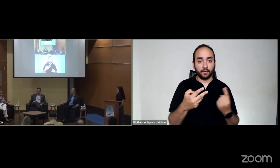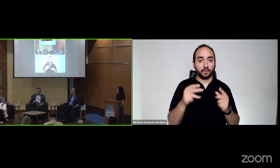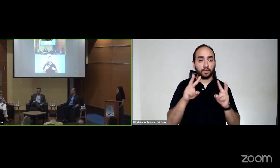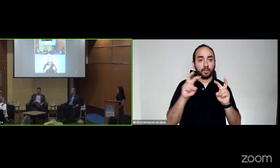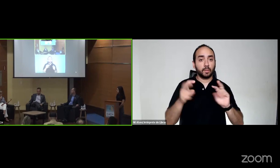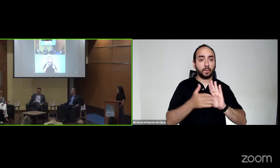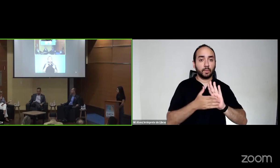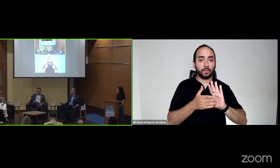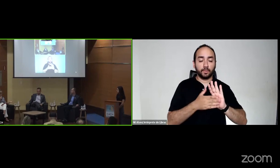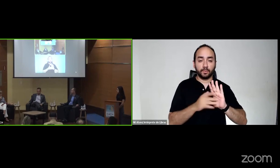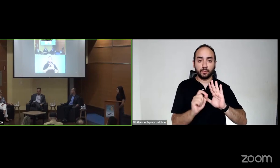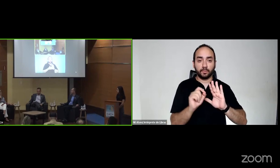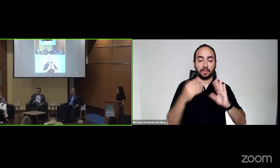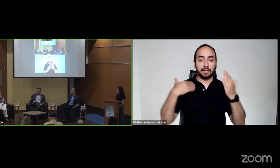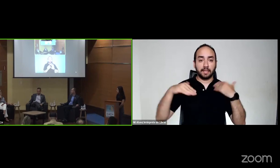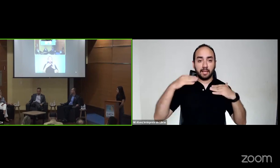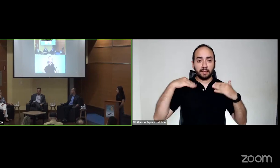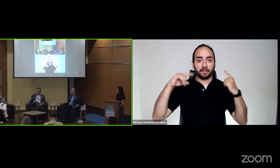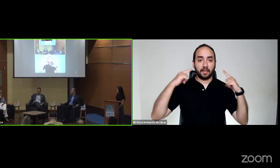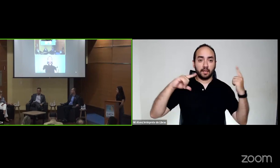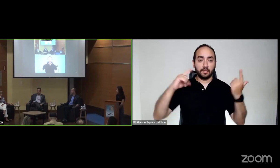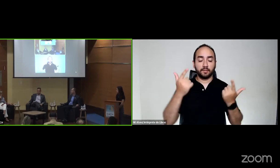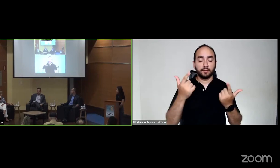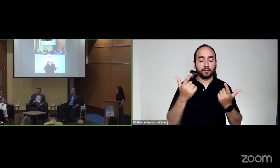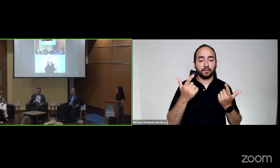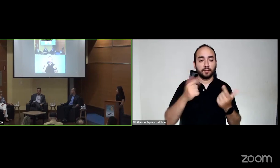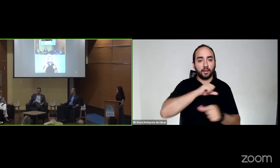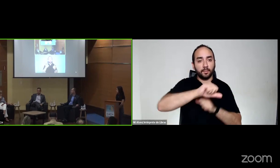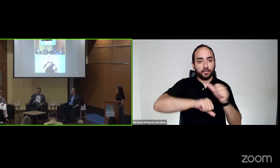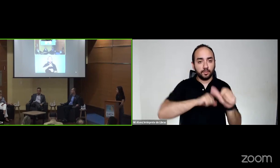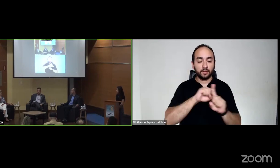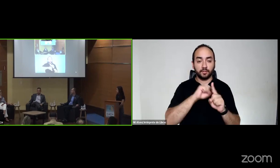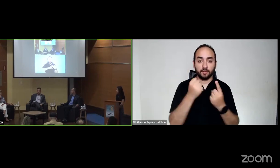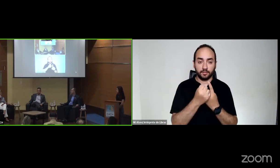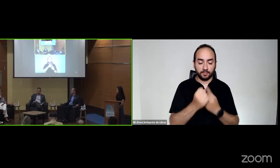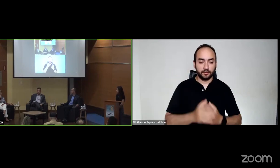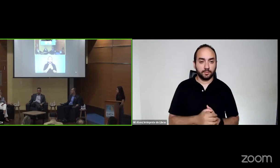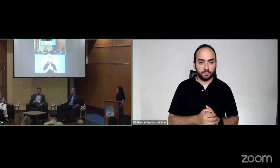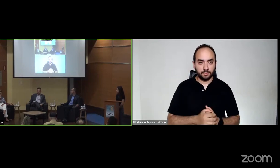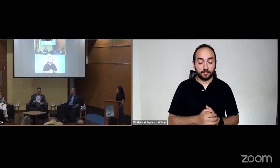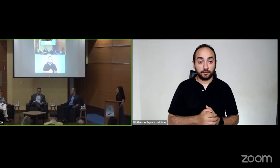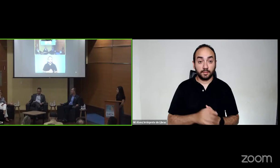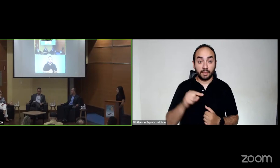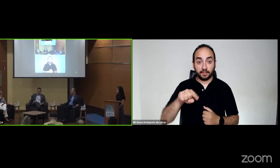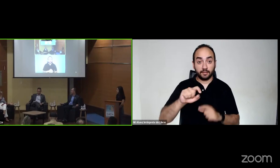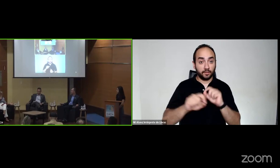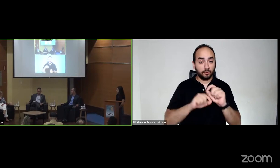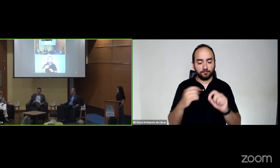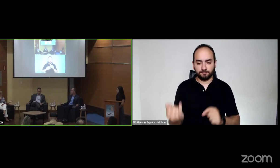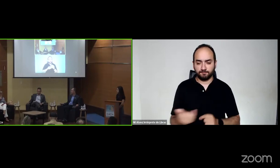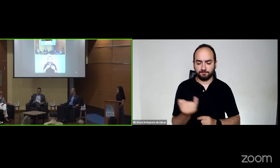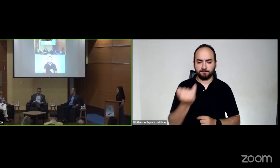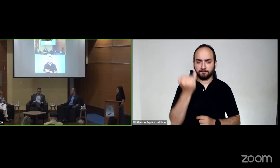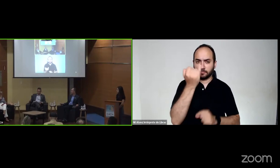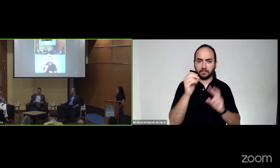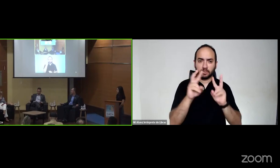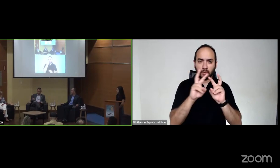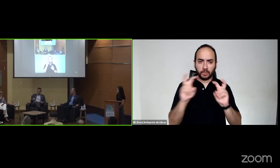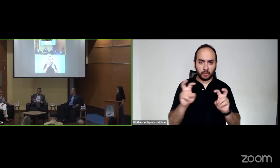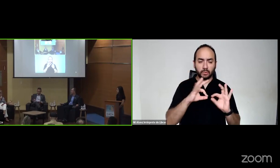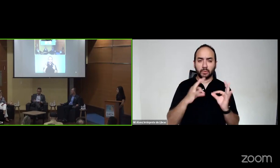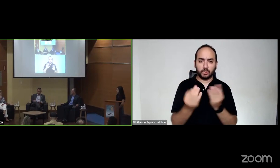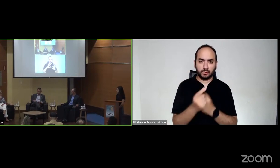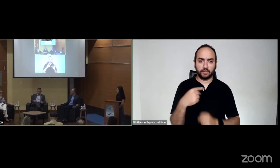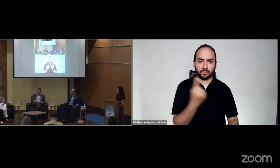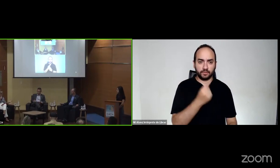abordamos lazer para a transformação social. Esse tema é de extrema relevância, e todos nós sabemos,